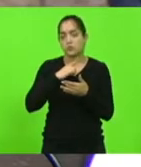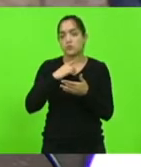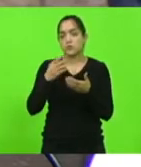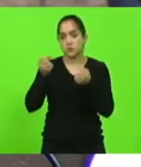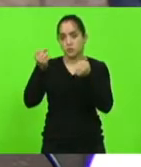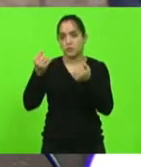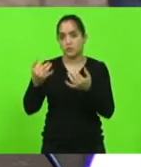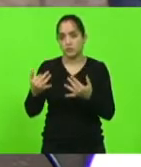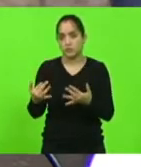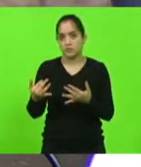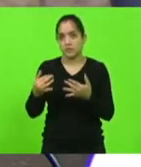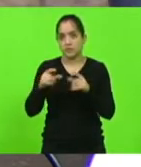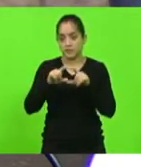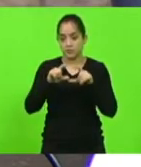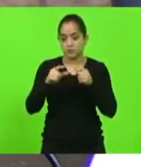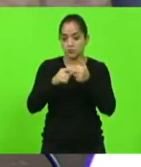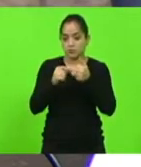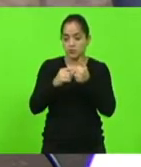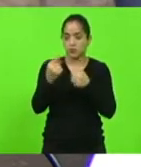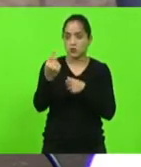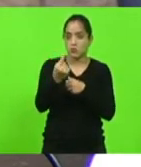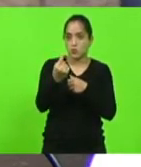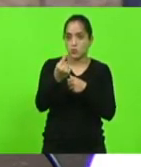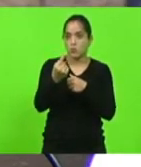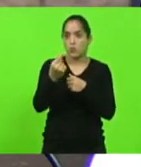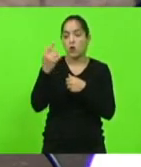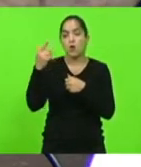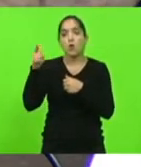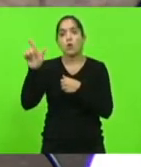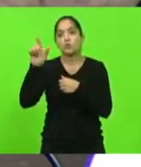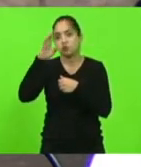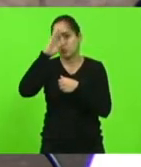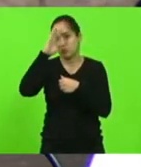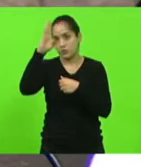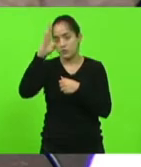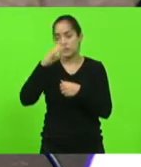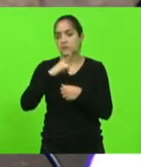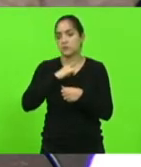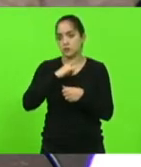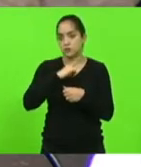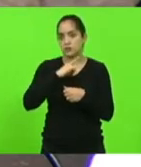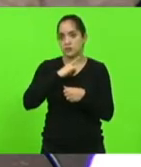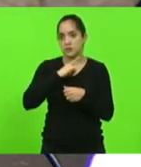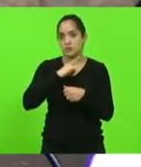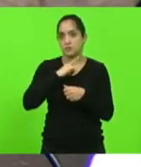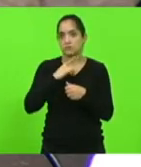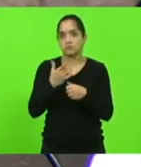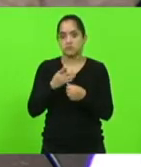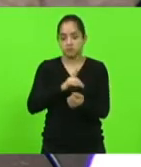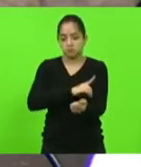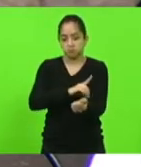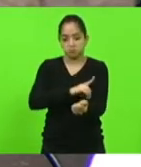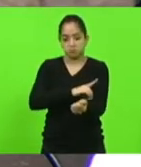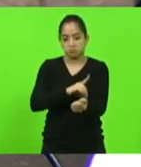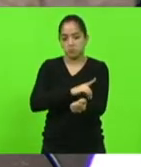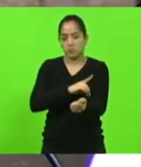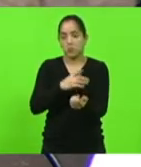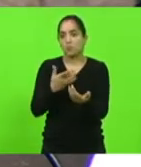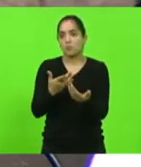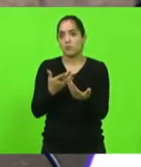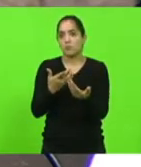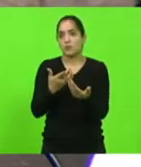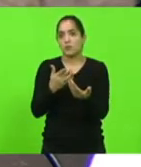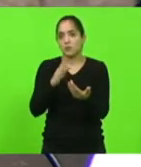aqui no artigo 1 outros prioritários que já existem então é colocado o diabetes como de qualquer forma prioritária isso não